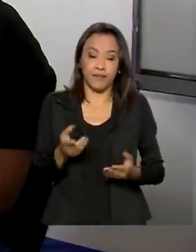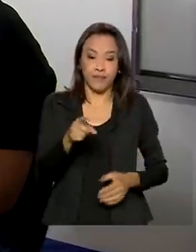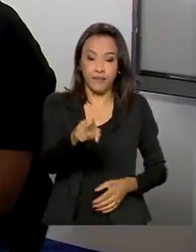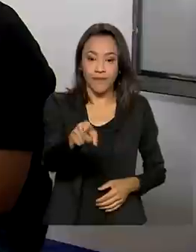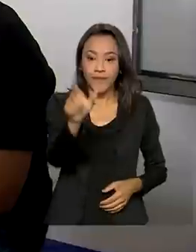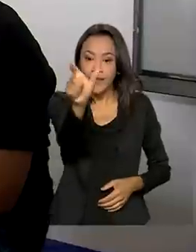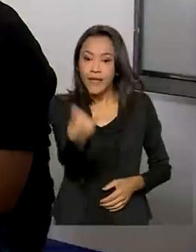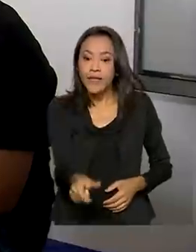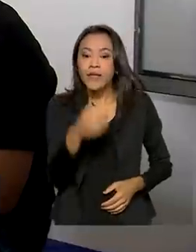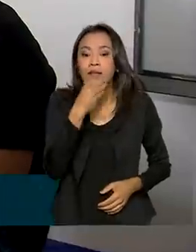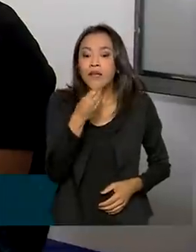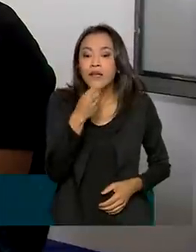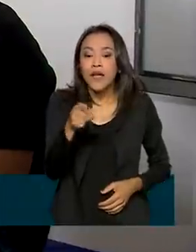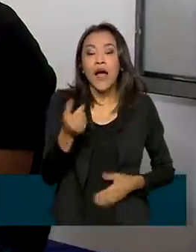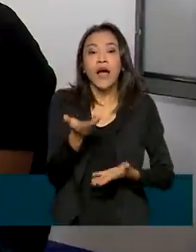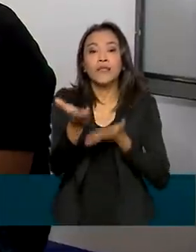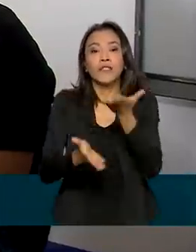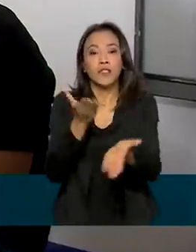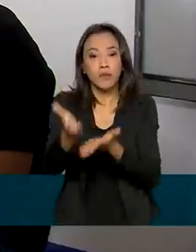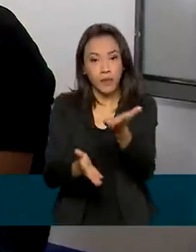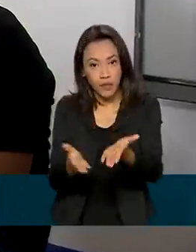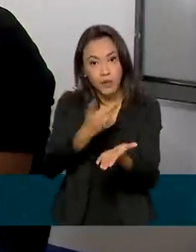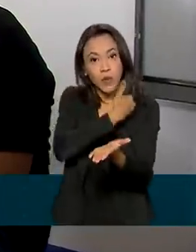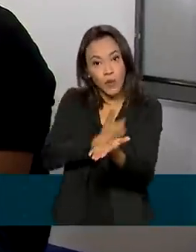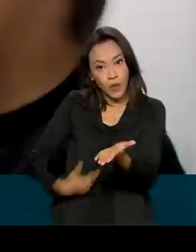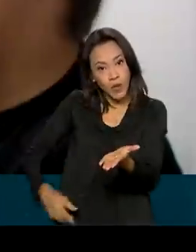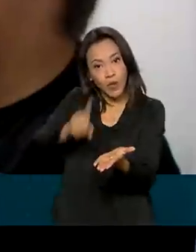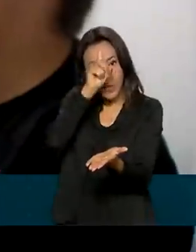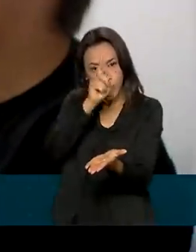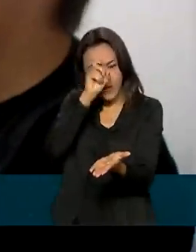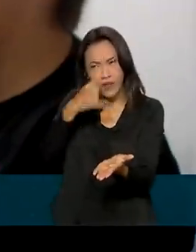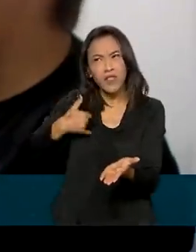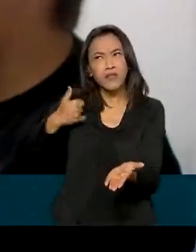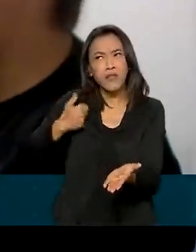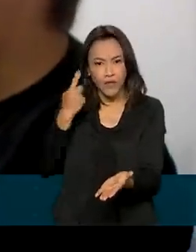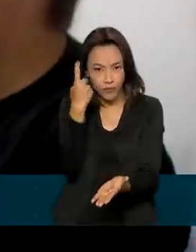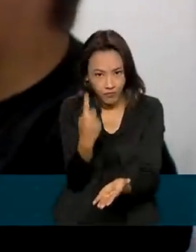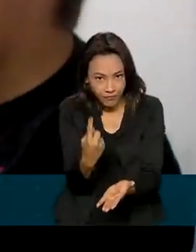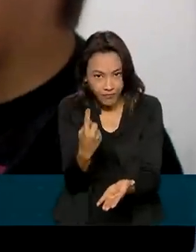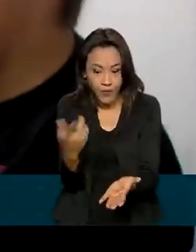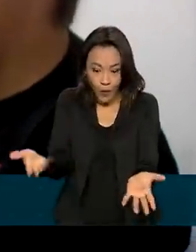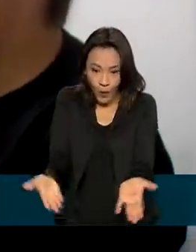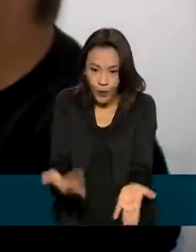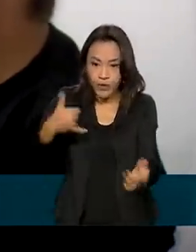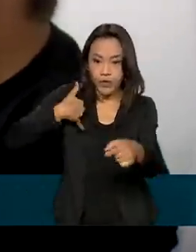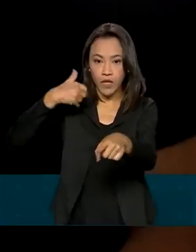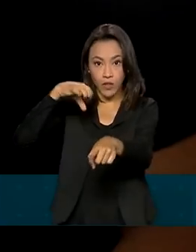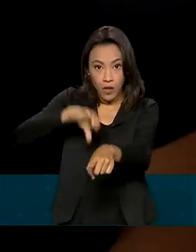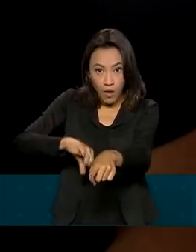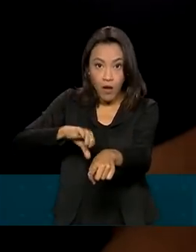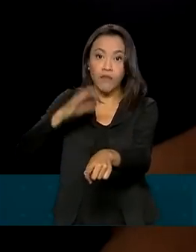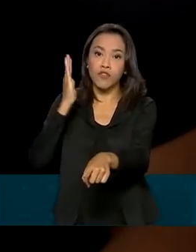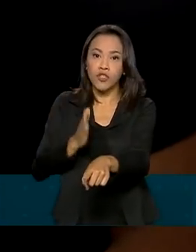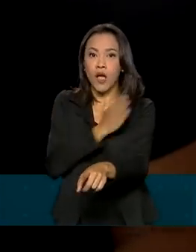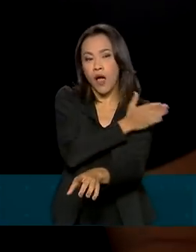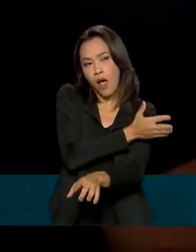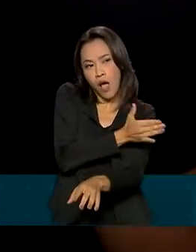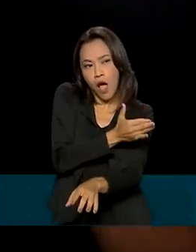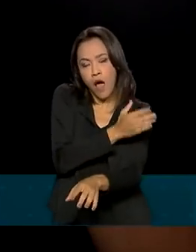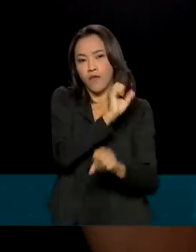recebe atendimento na Rede Pública de Saúde desde um ano de idade. Hoje, aos nove anos, já passou por